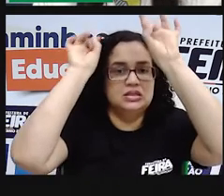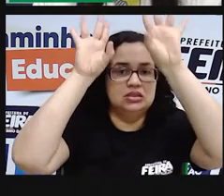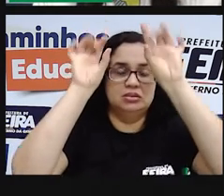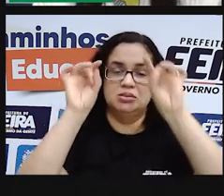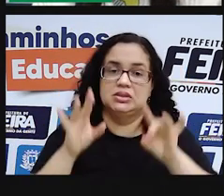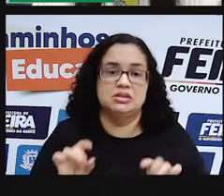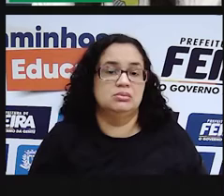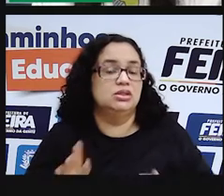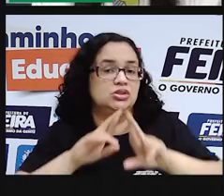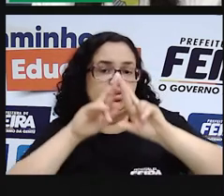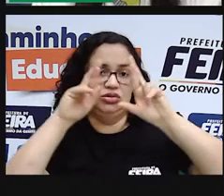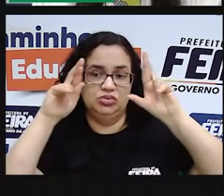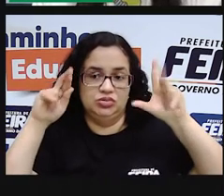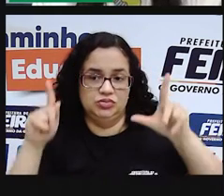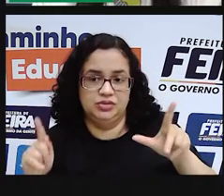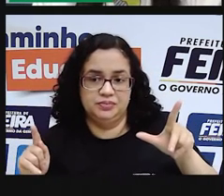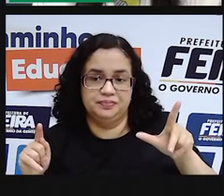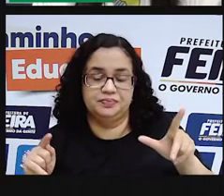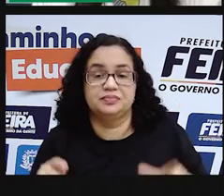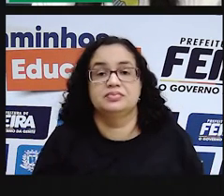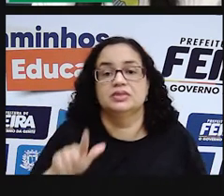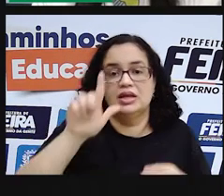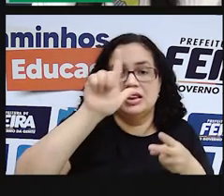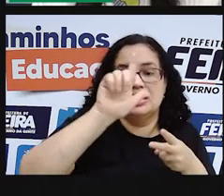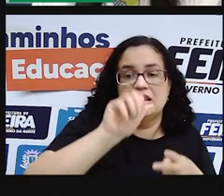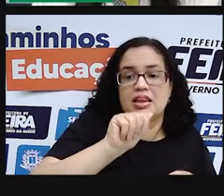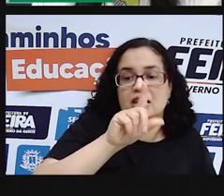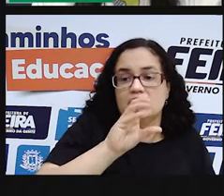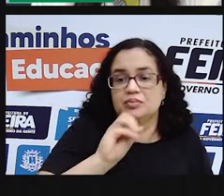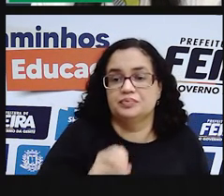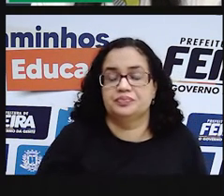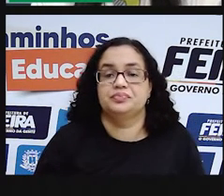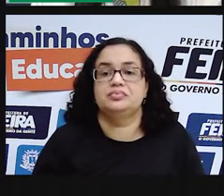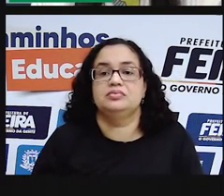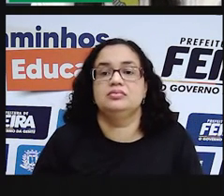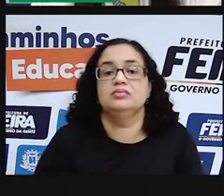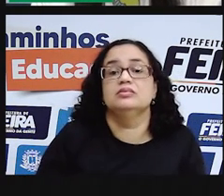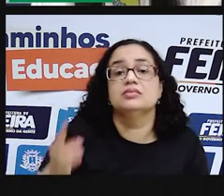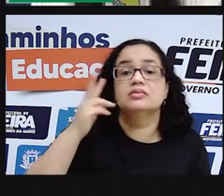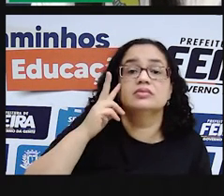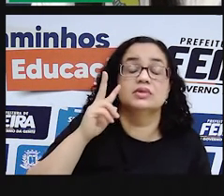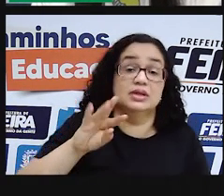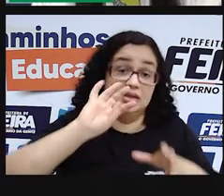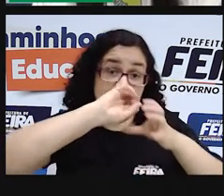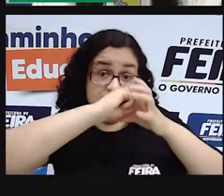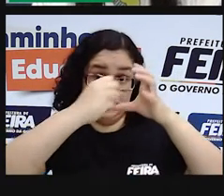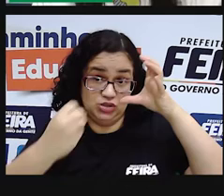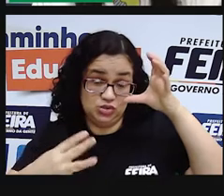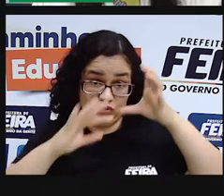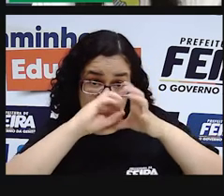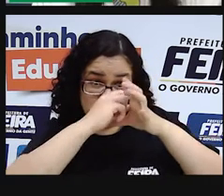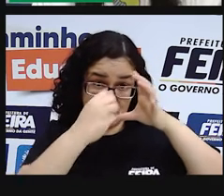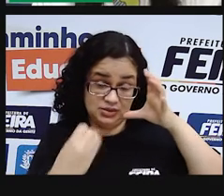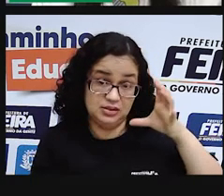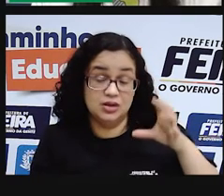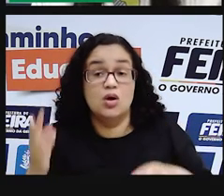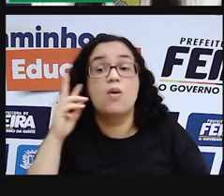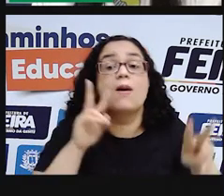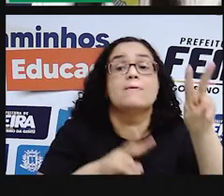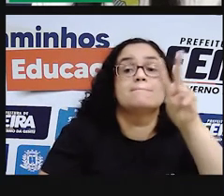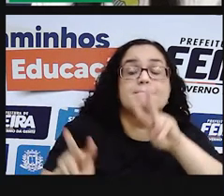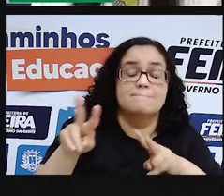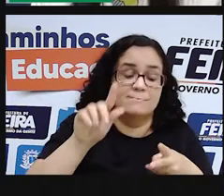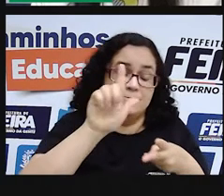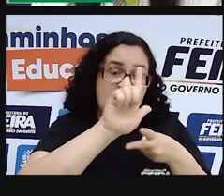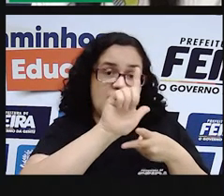para diferenciar a formação do lago e a formação da lagoa. A principal característica que se observa entre